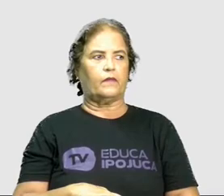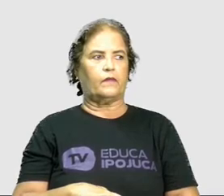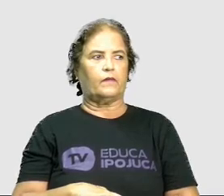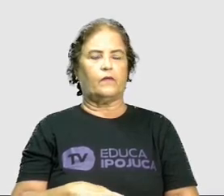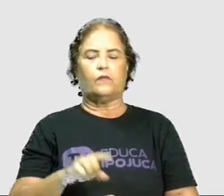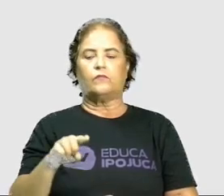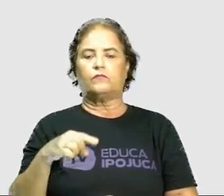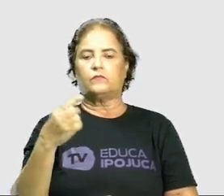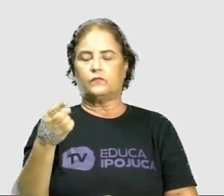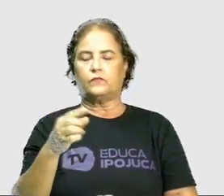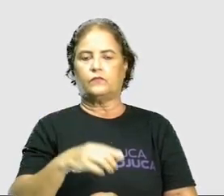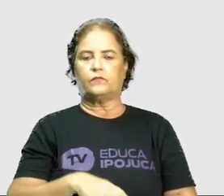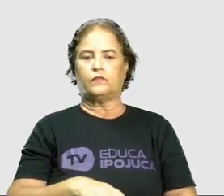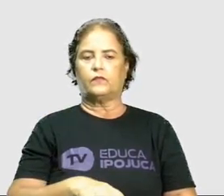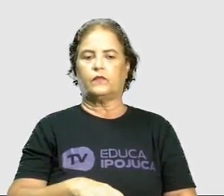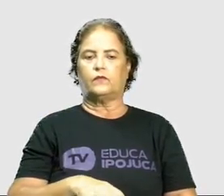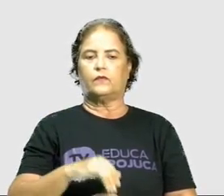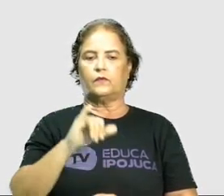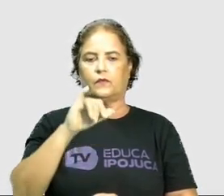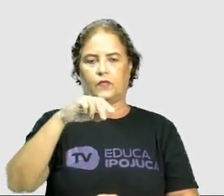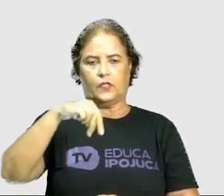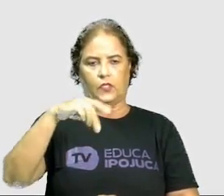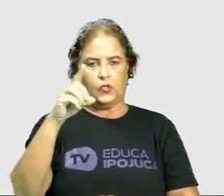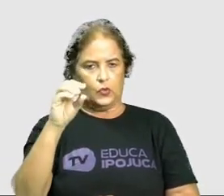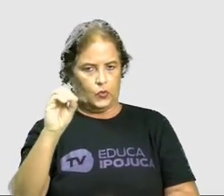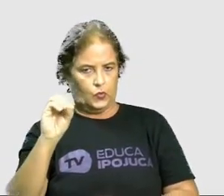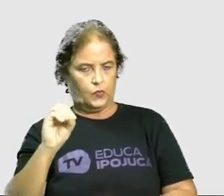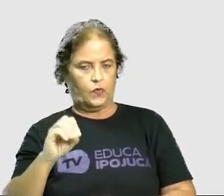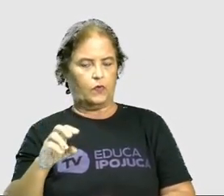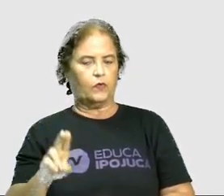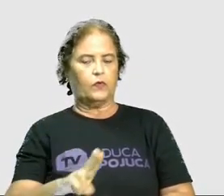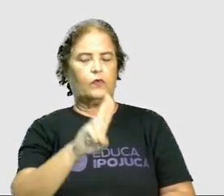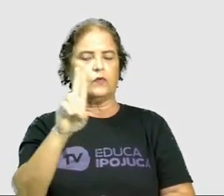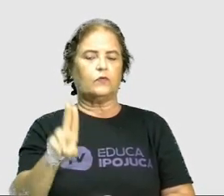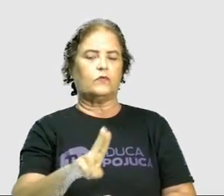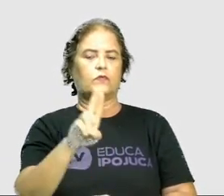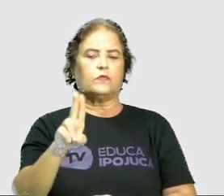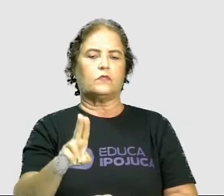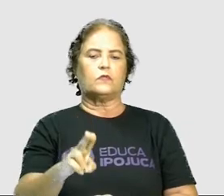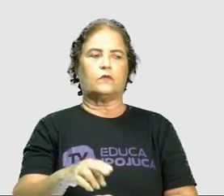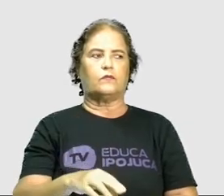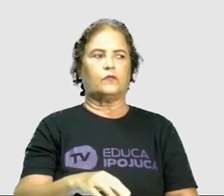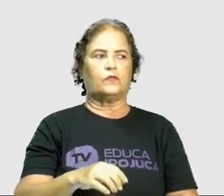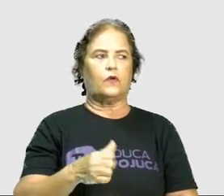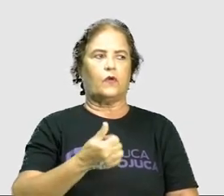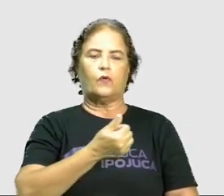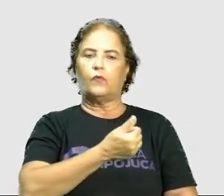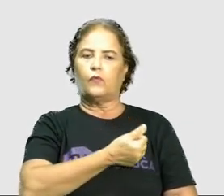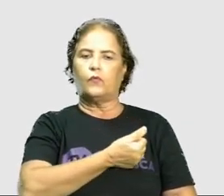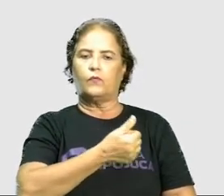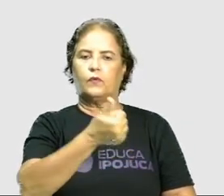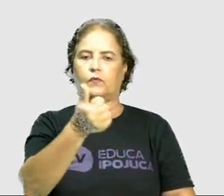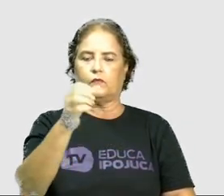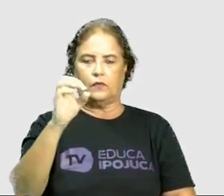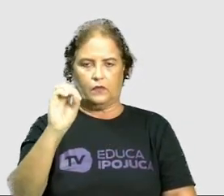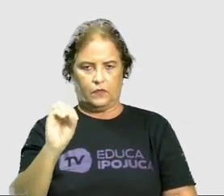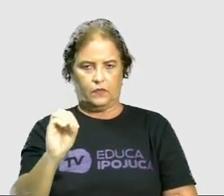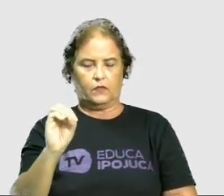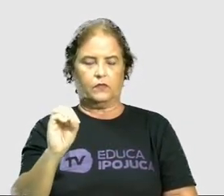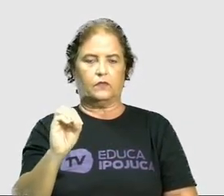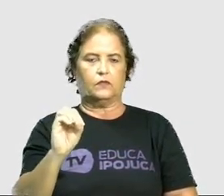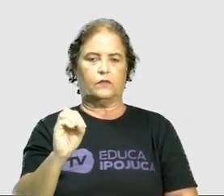O próximo, indo-arábico, é o que nós utilizamos, o 10, representado pelos números 1 e 0